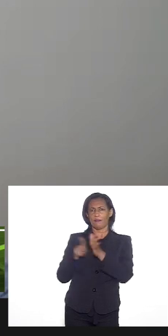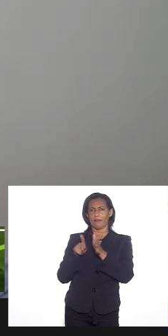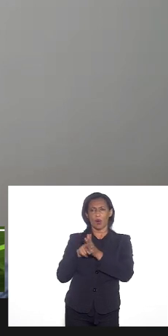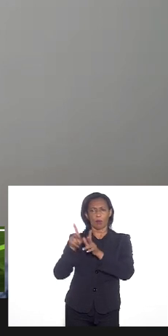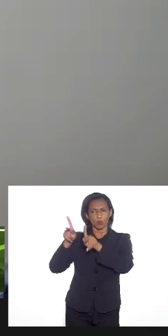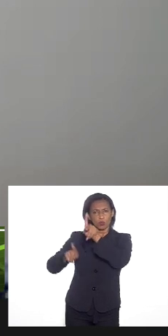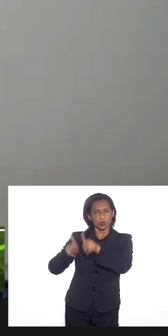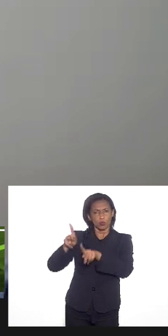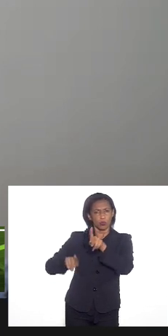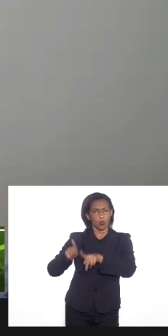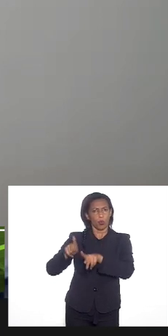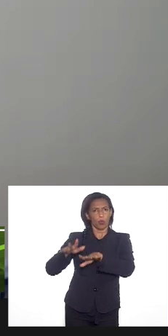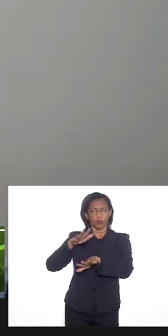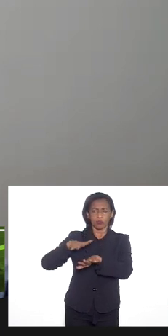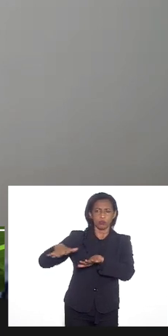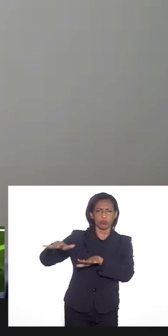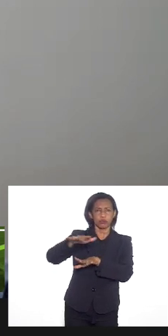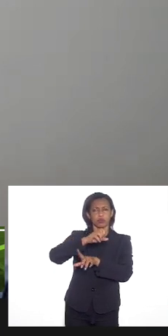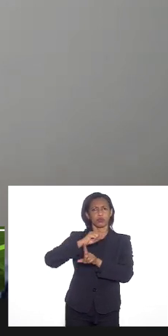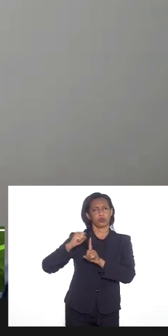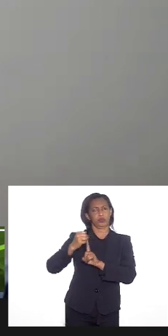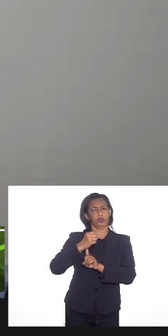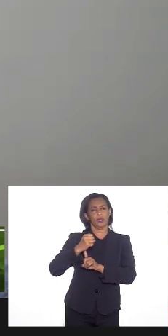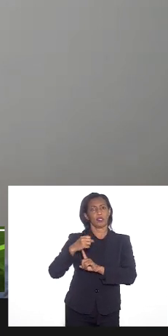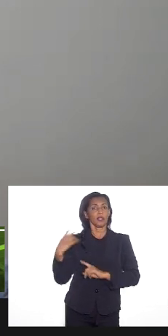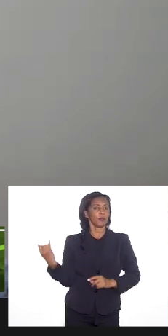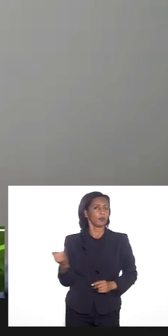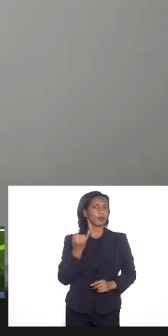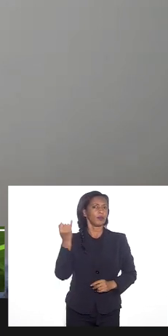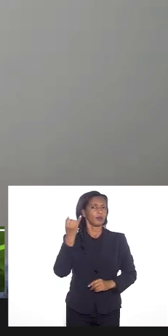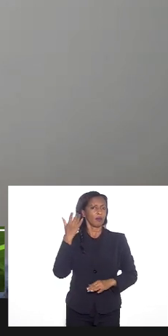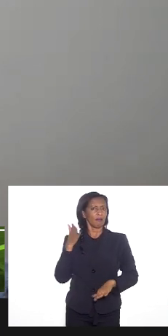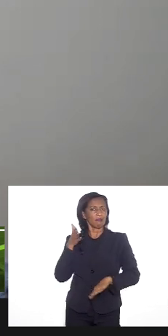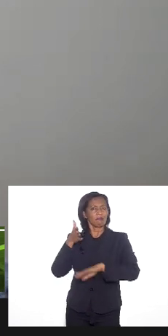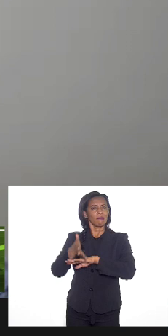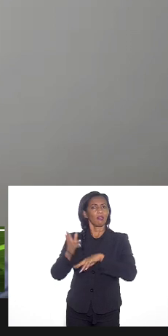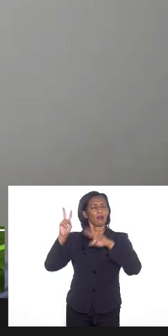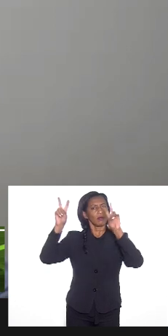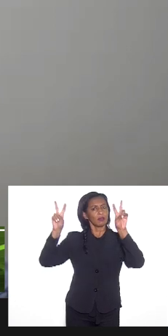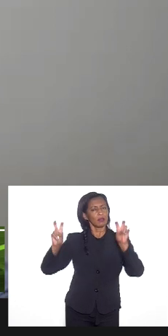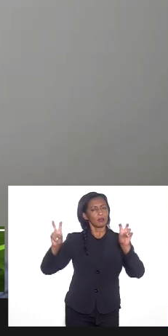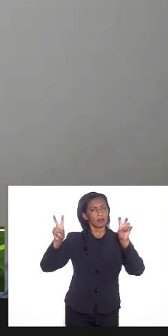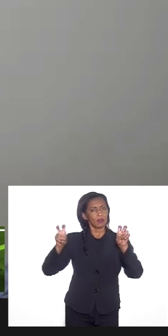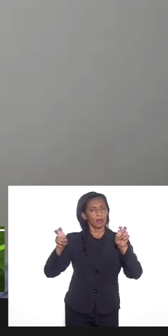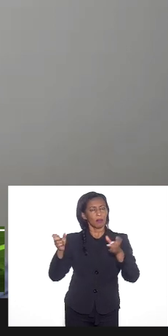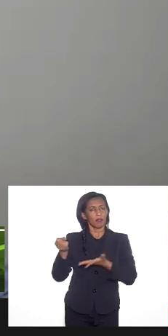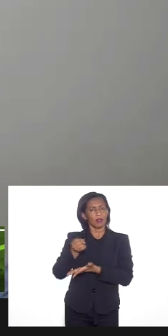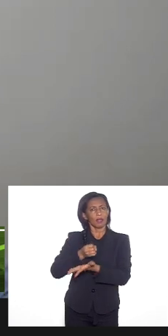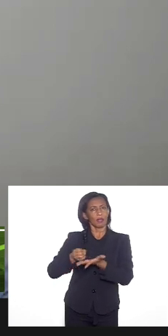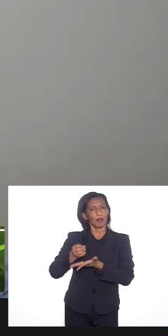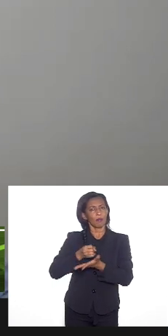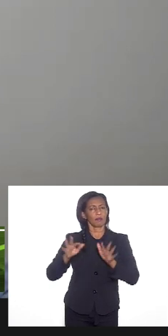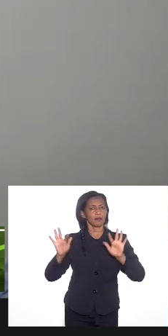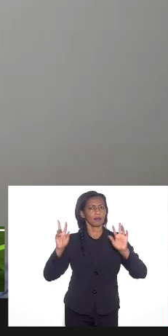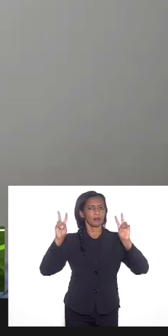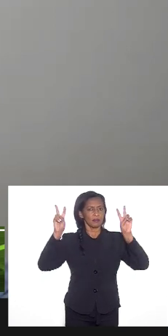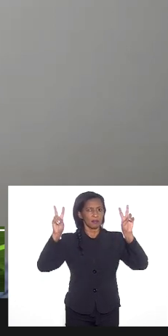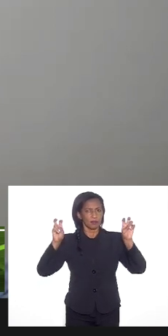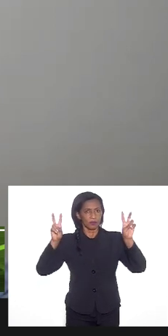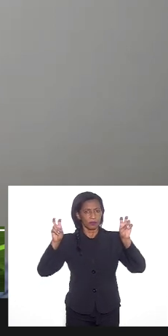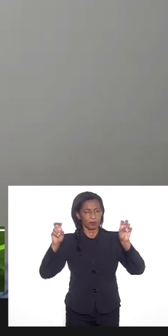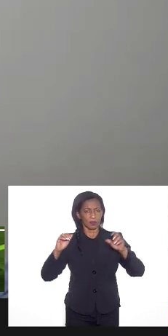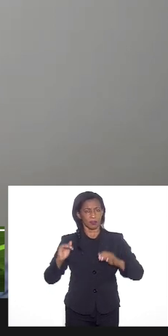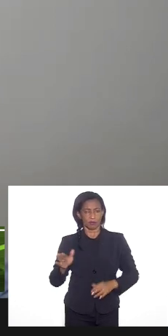povos das populações das civilizações e é muito importante enfrentar esse tema na base da formação das nossas